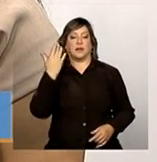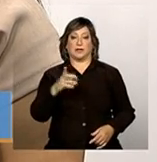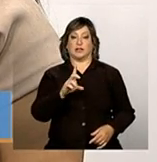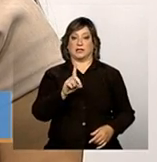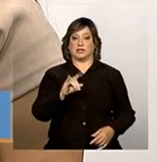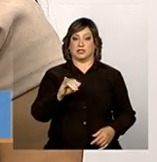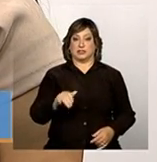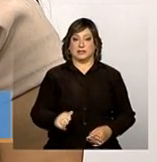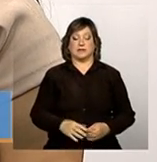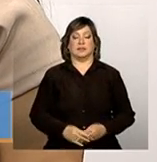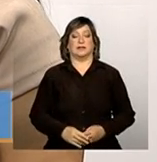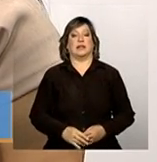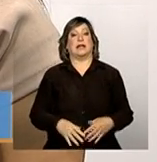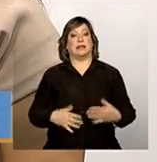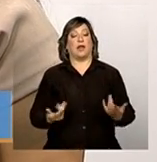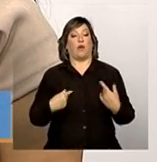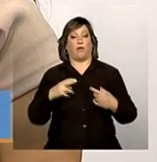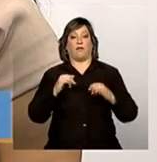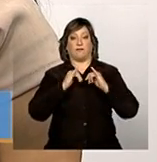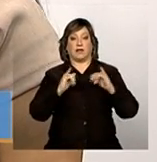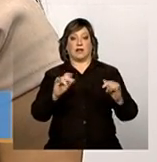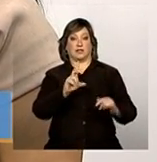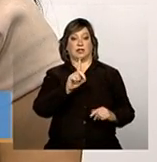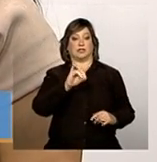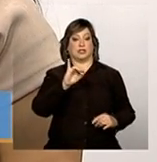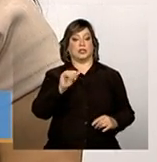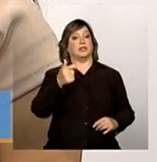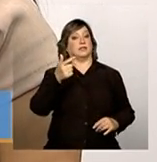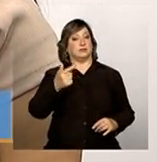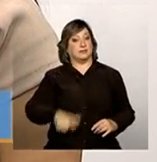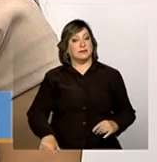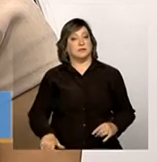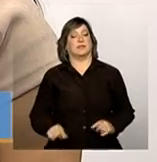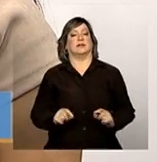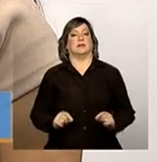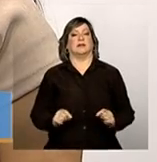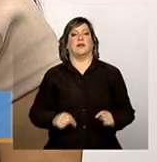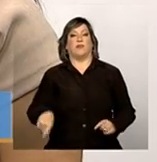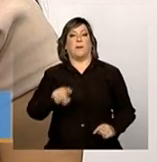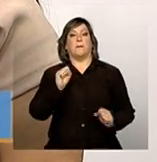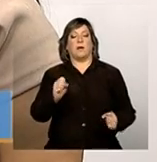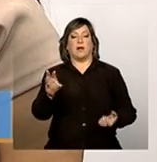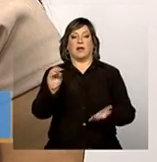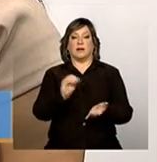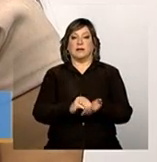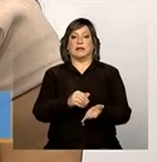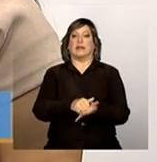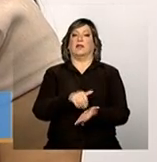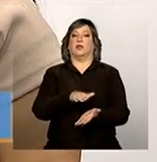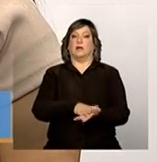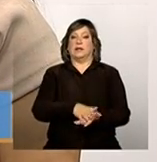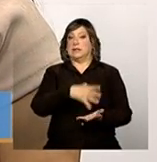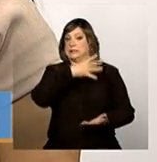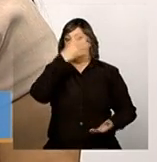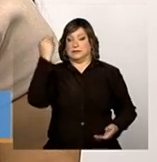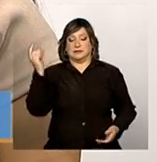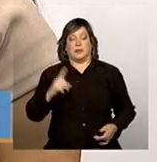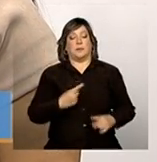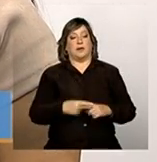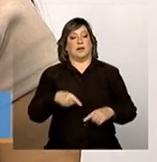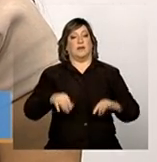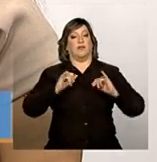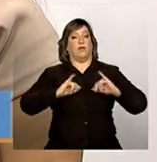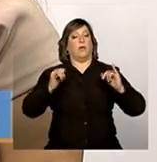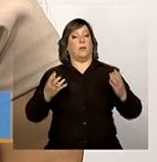a gente está aqui. Então, eu vou falar as datas e vou repetir de novo para que vocês possam anotar e que a gente tenha essa informação bastante